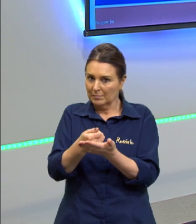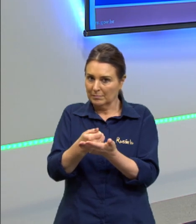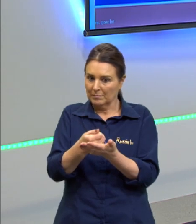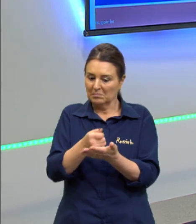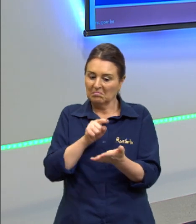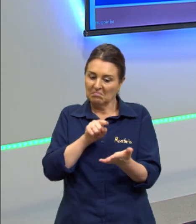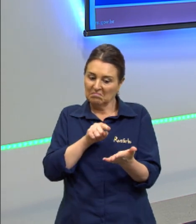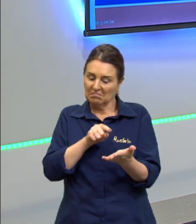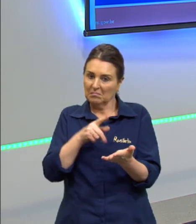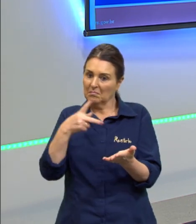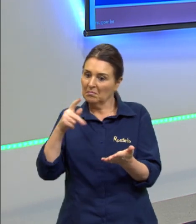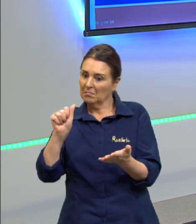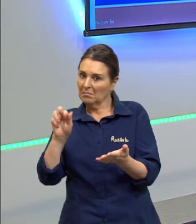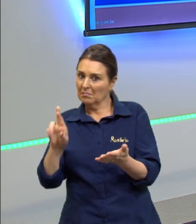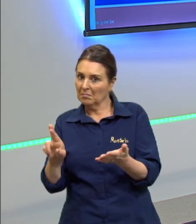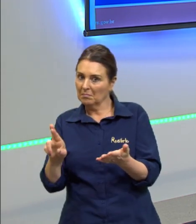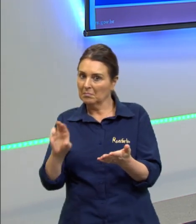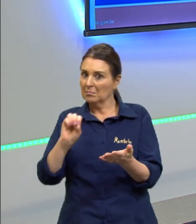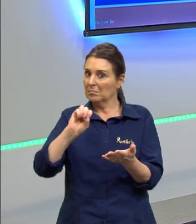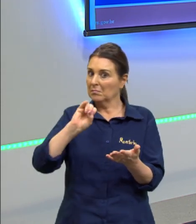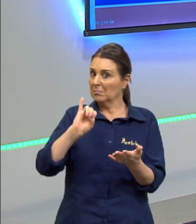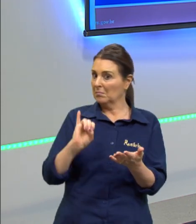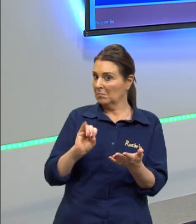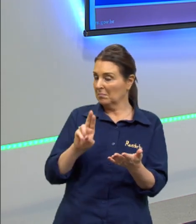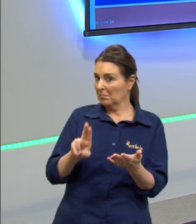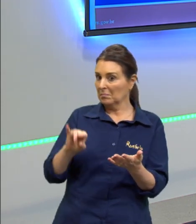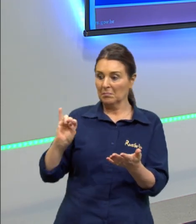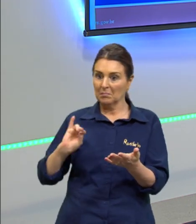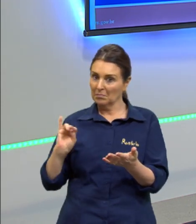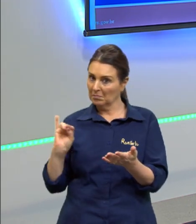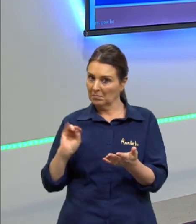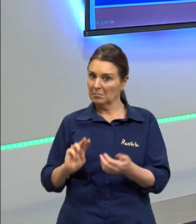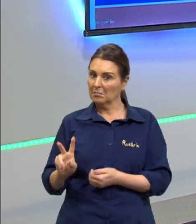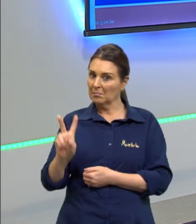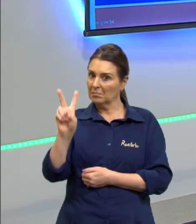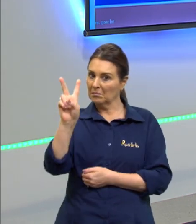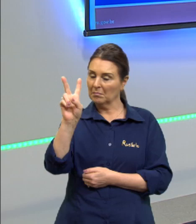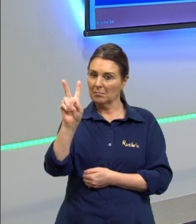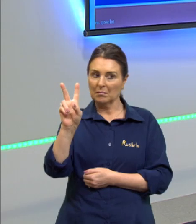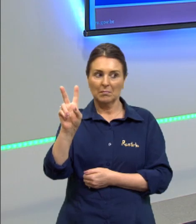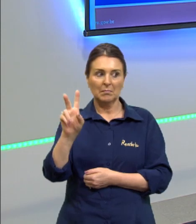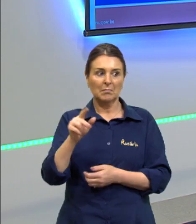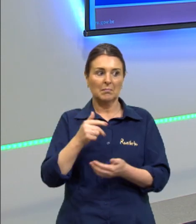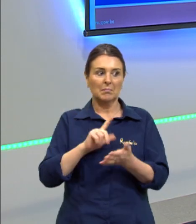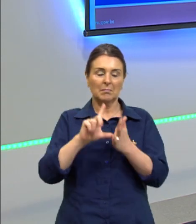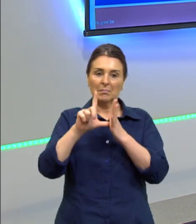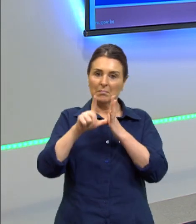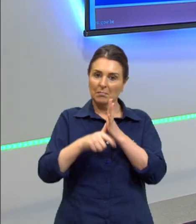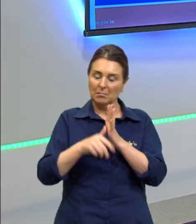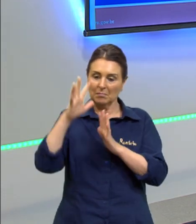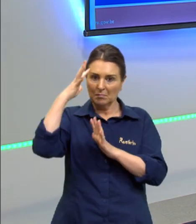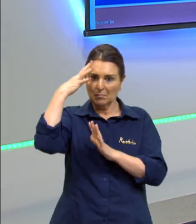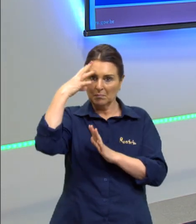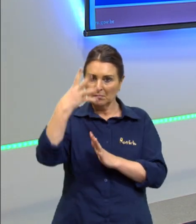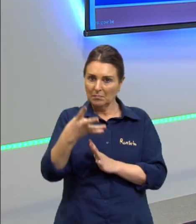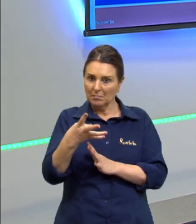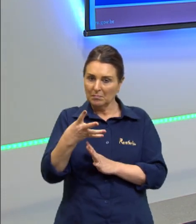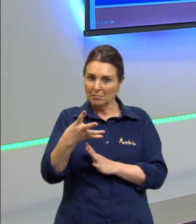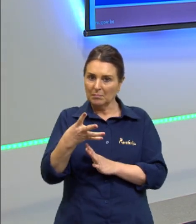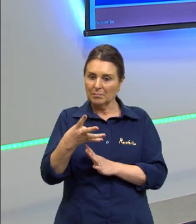quantidade par, ou é uma quantidade ímpar de valores, para a partir daí decidirmos então,